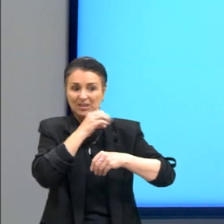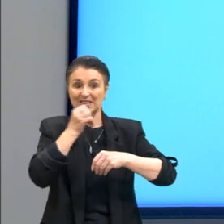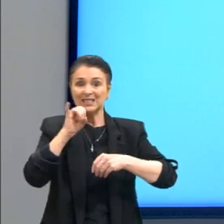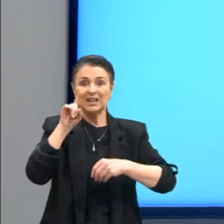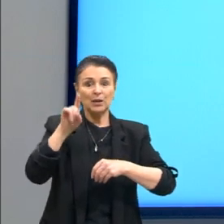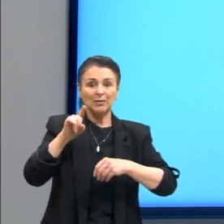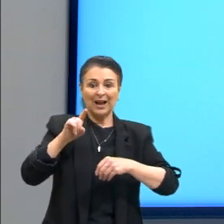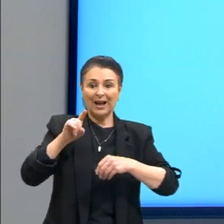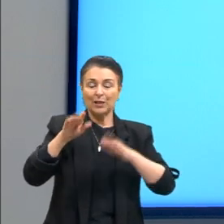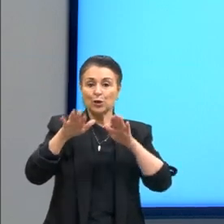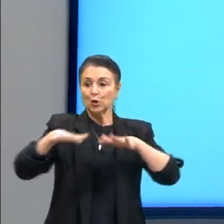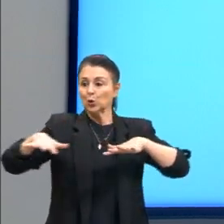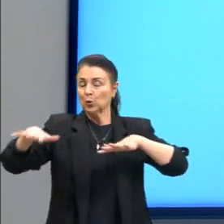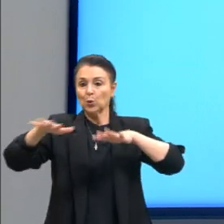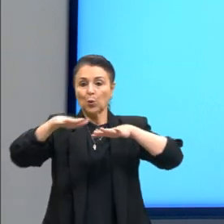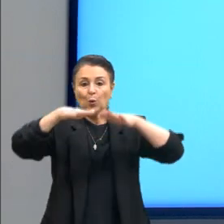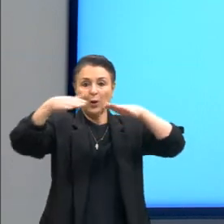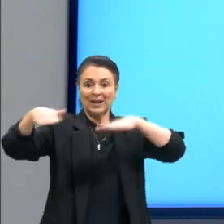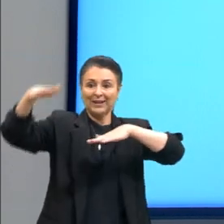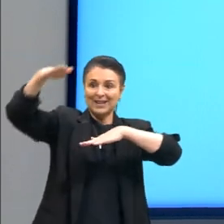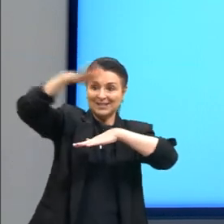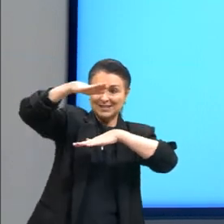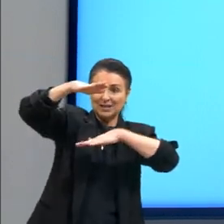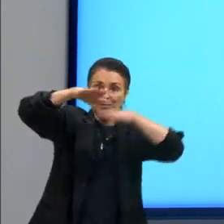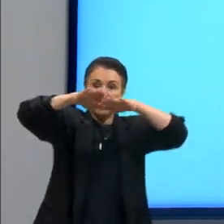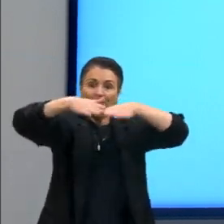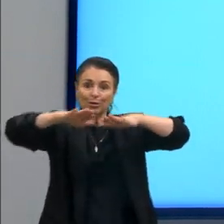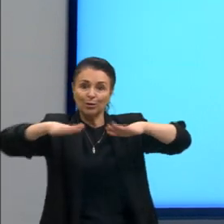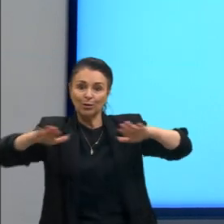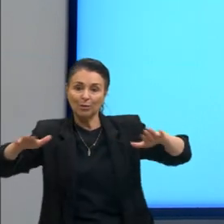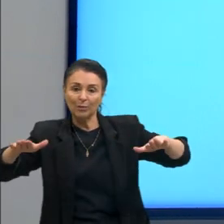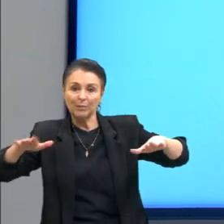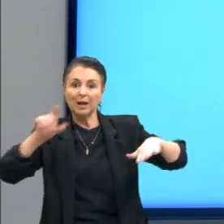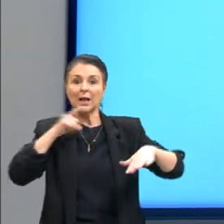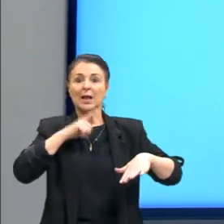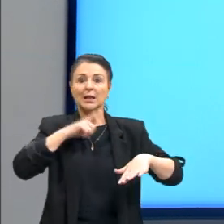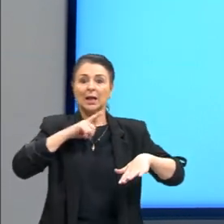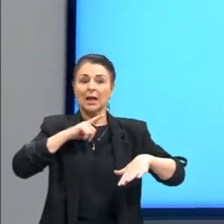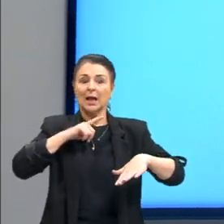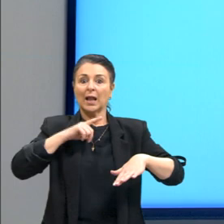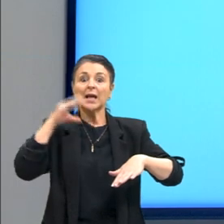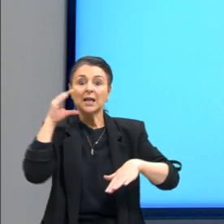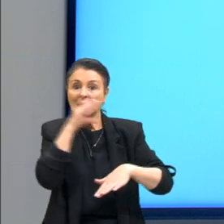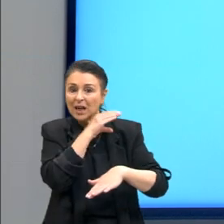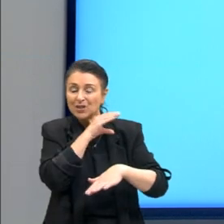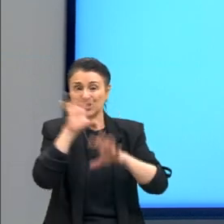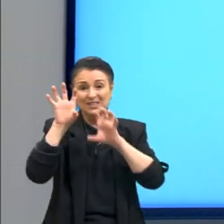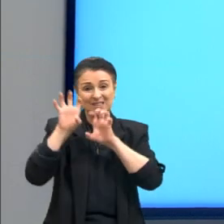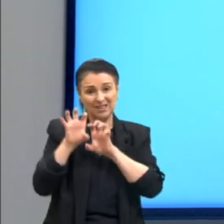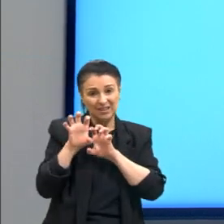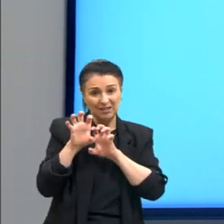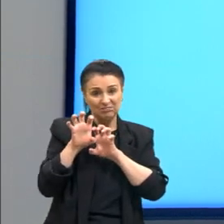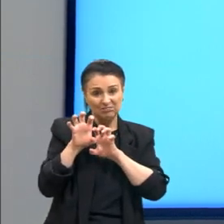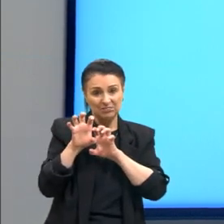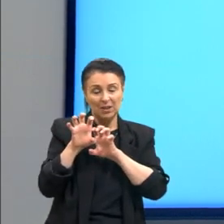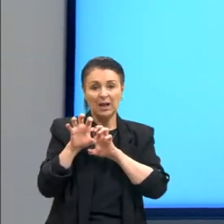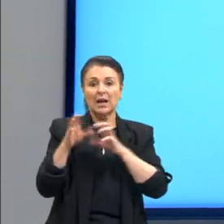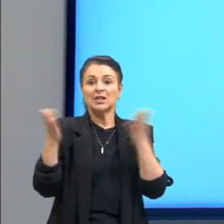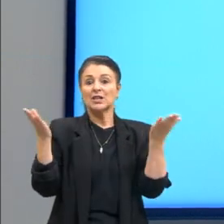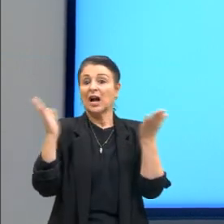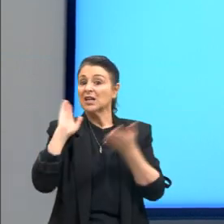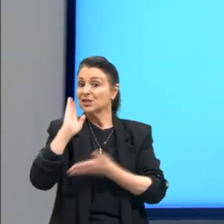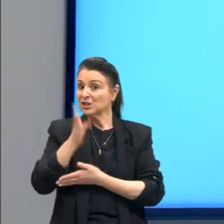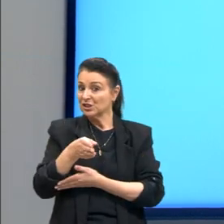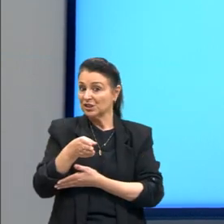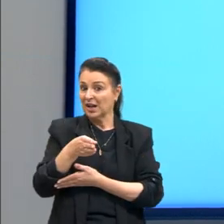em cima do mar, ela vai ser seca, certo? Então, ela vai ser uma massa de ar quente e seca. Já a equatorial